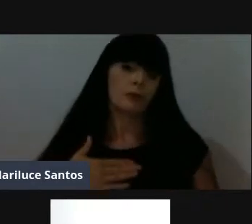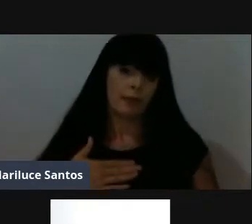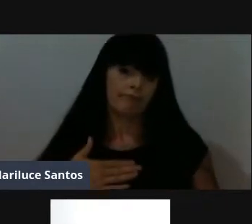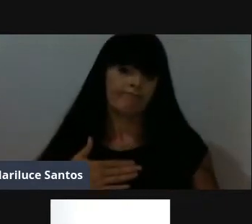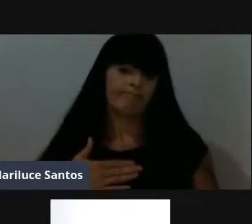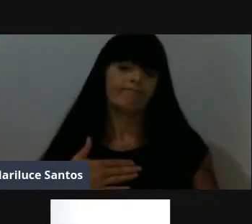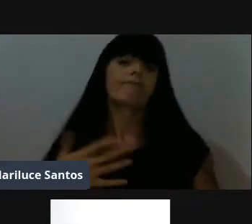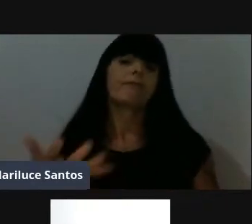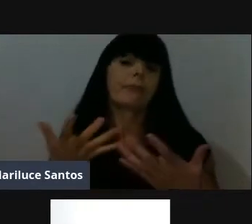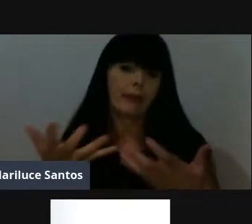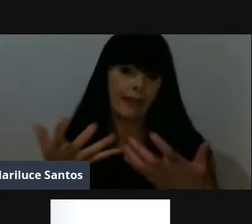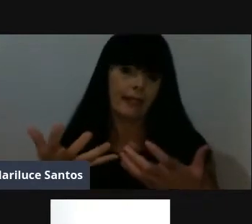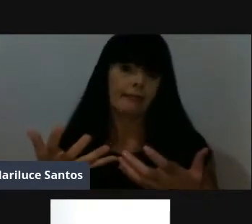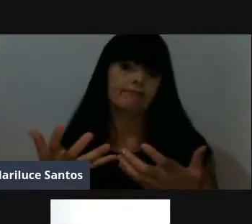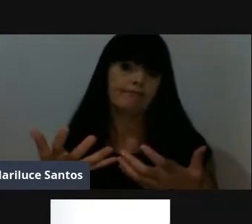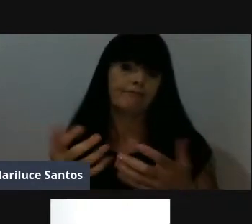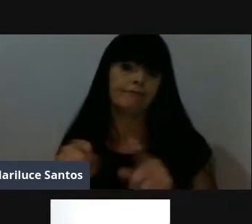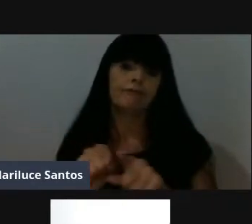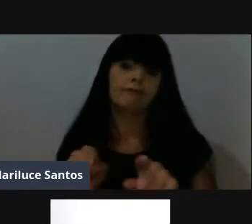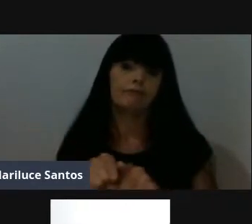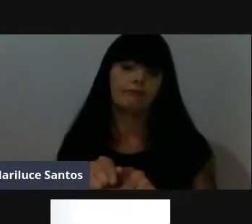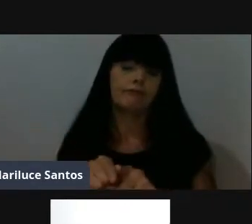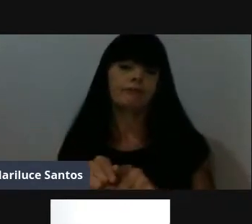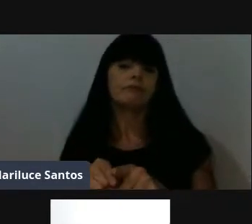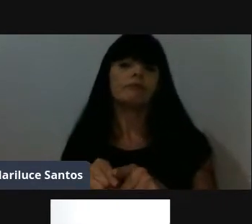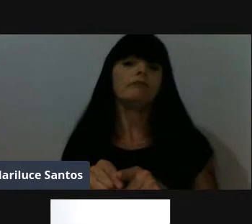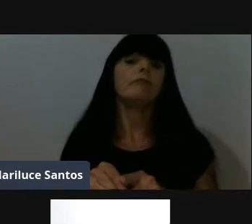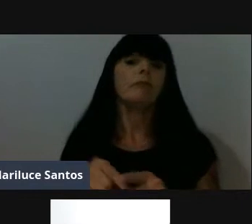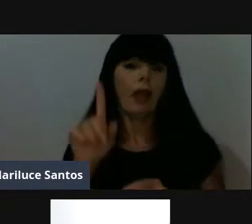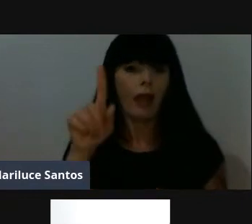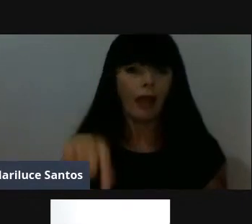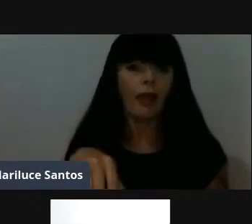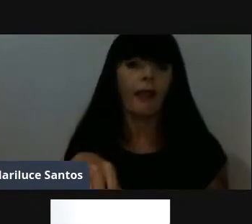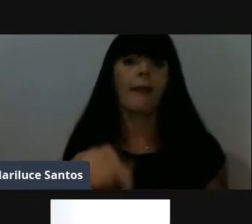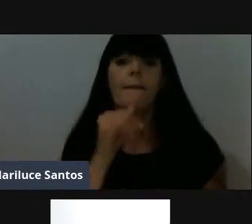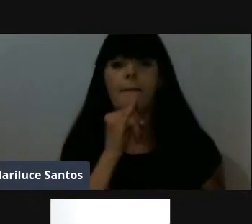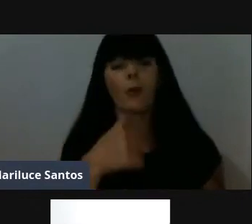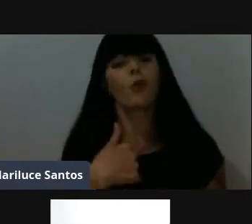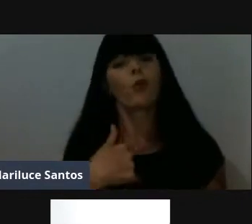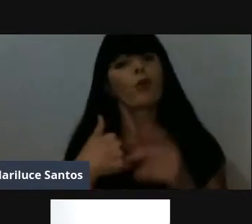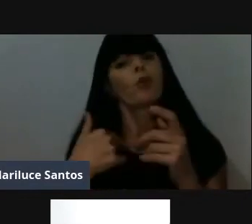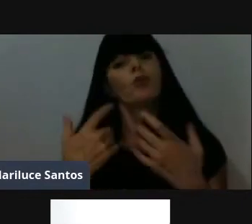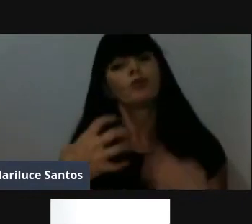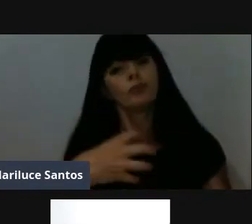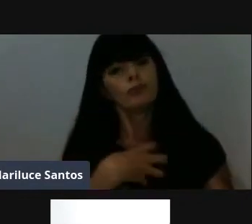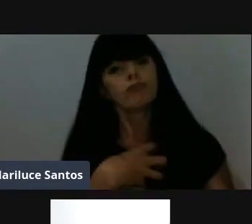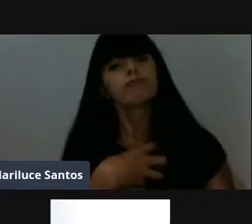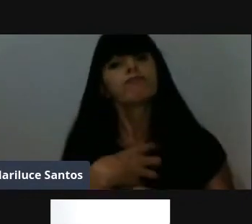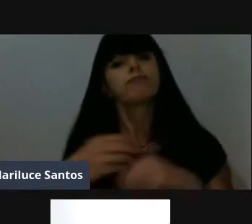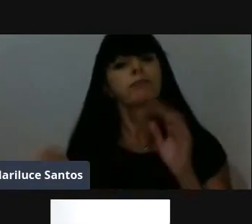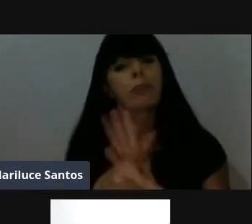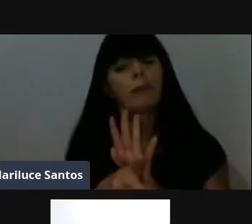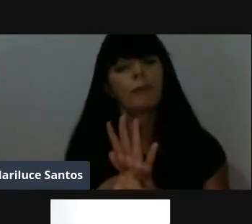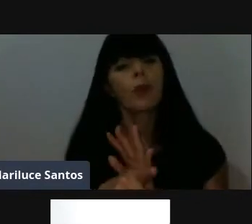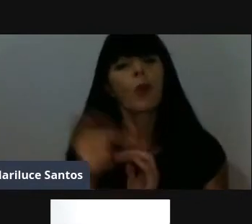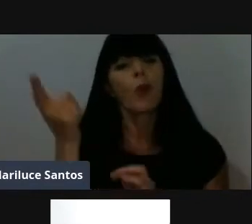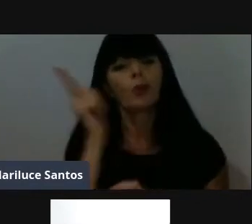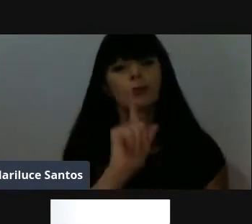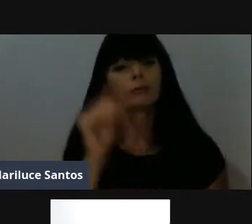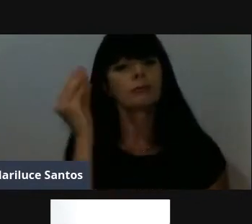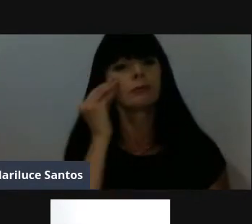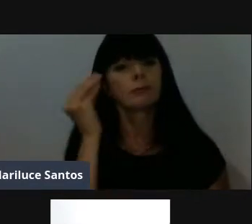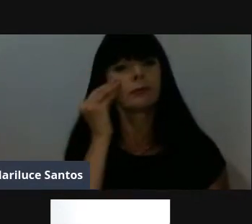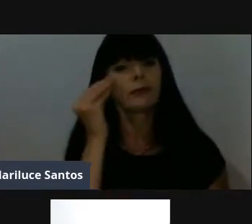que querer, como eu disse, que foi, é o único, é o meio, é o meio que eu encontrei de tentar, através da política, tentar